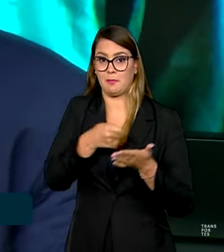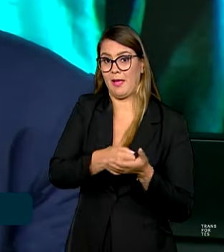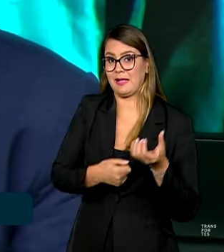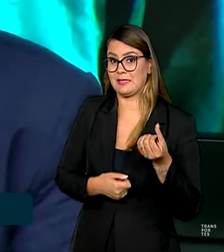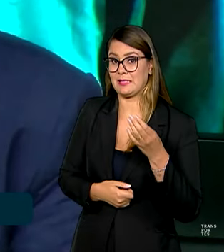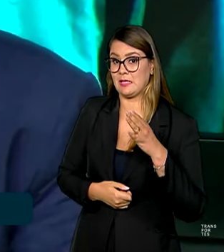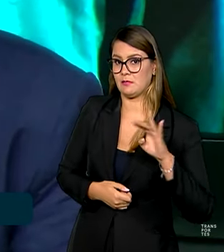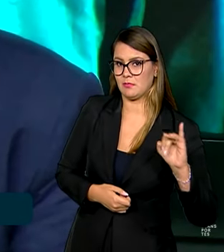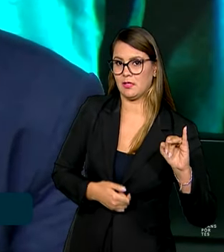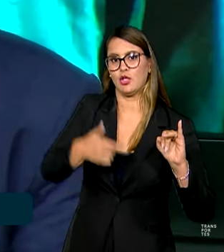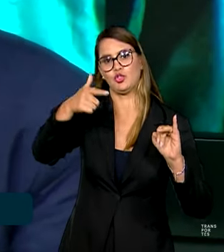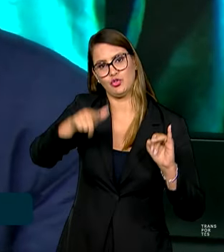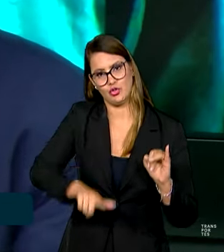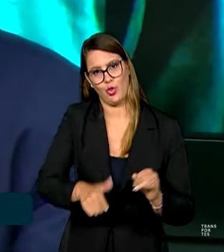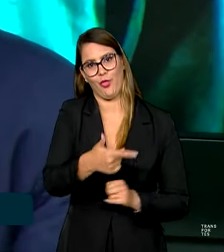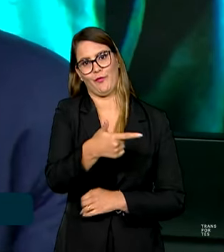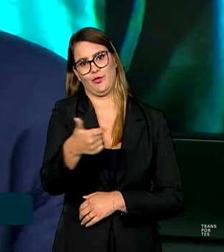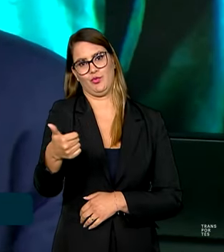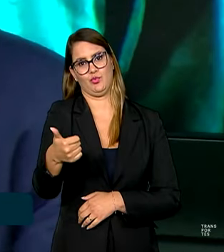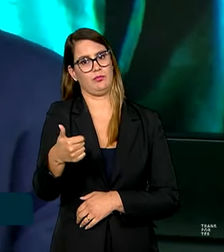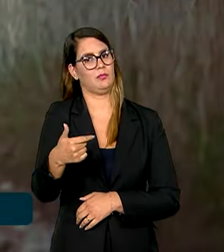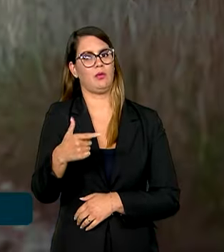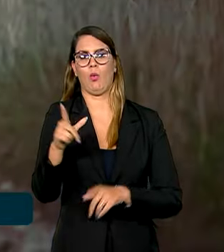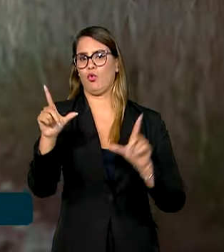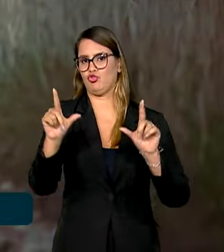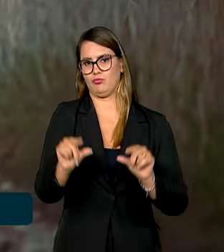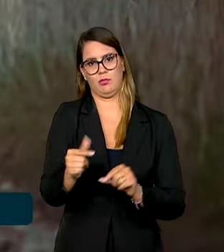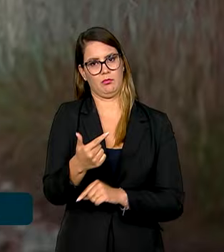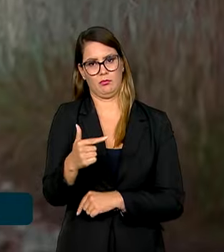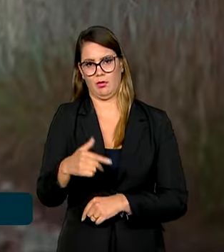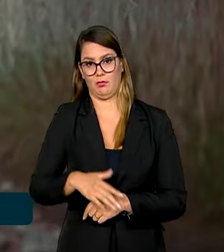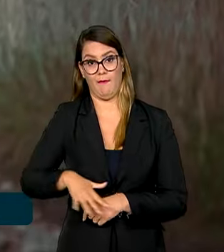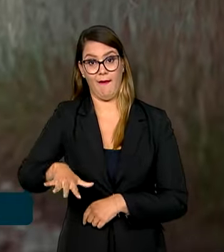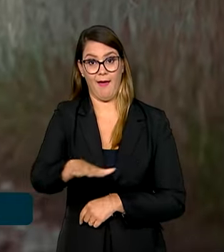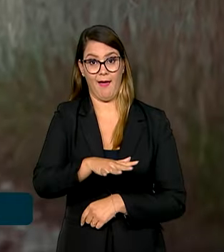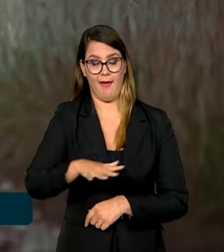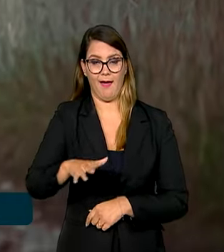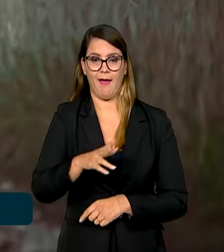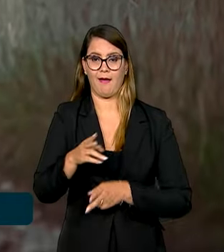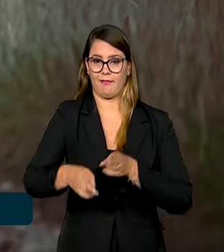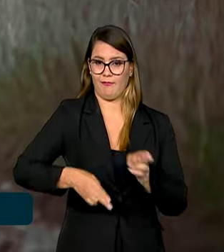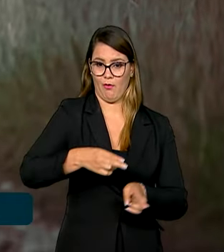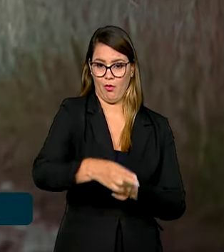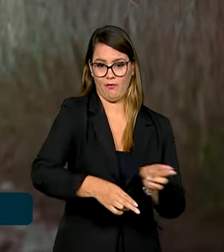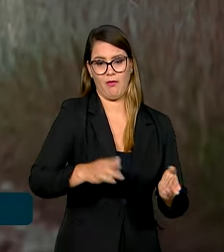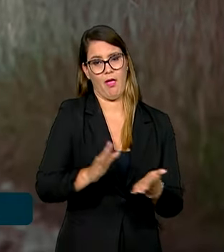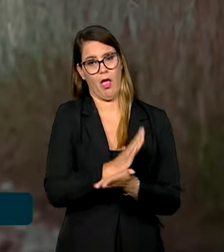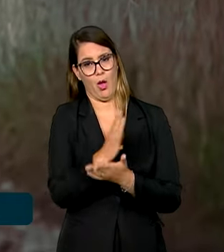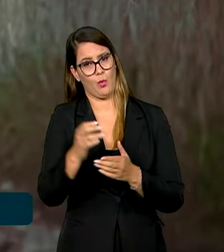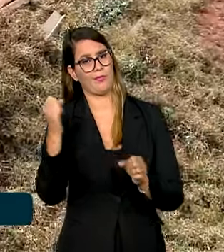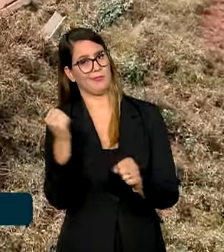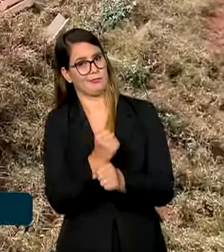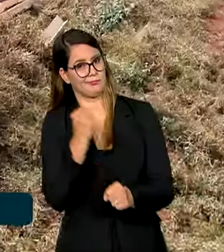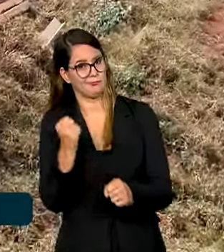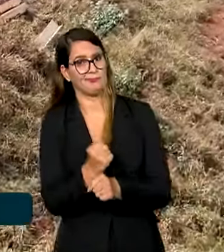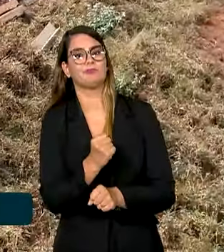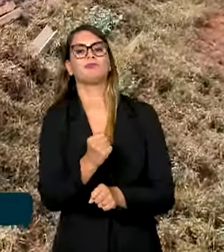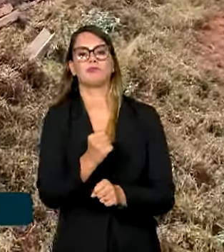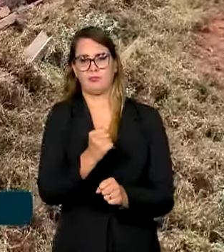levando ele para 21 de novo. Então não haverá reabição aqui. No setor de ferrovias, algumas obras estão sendo